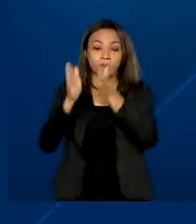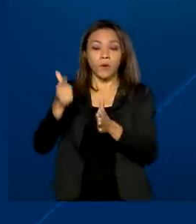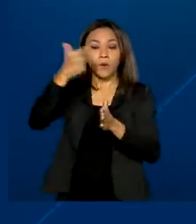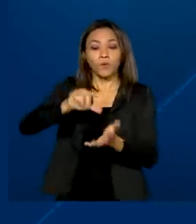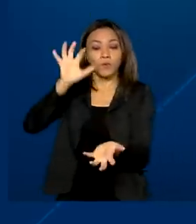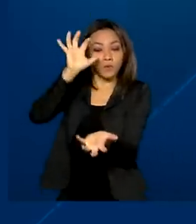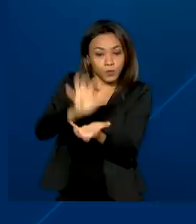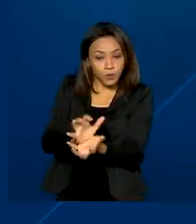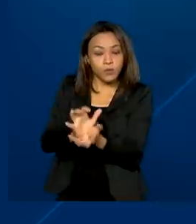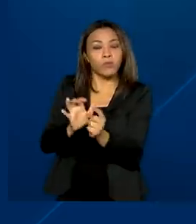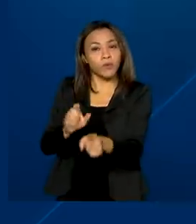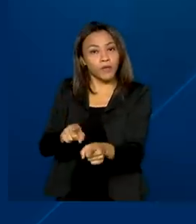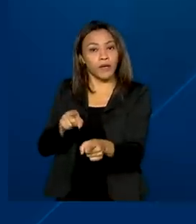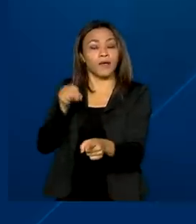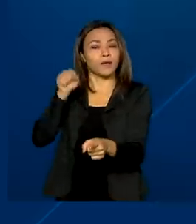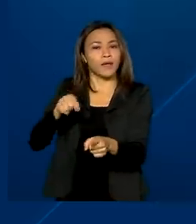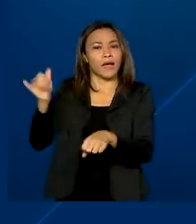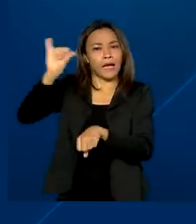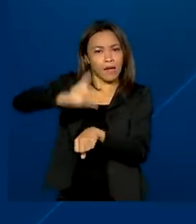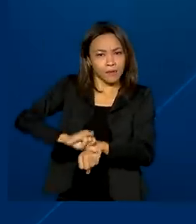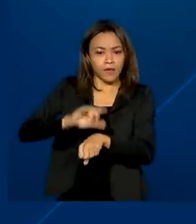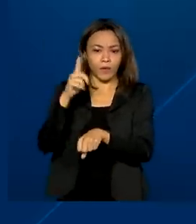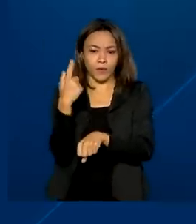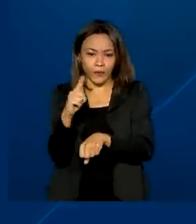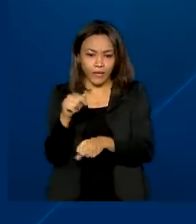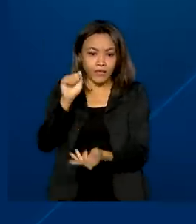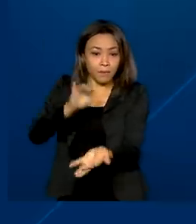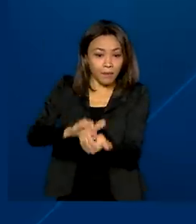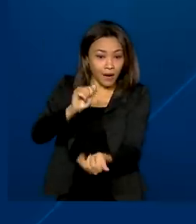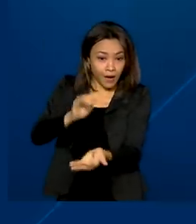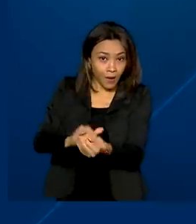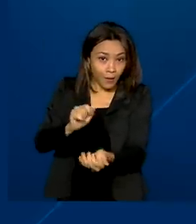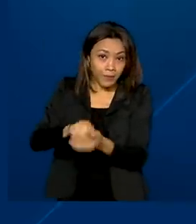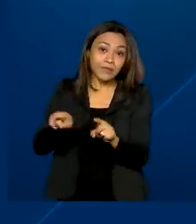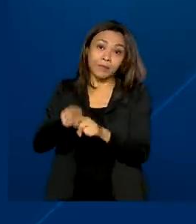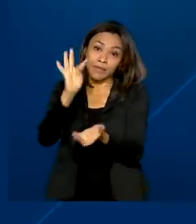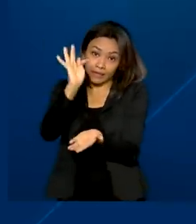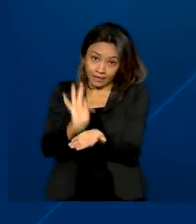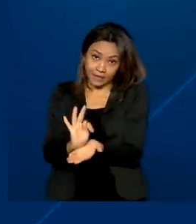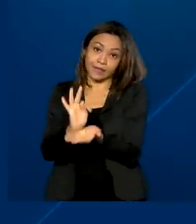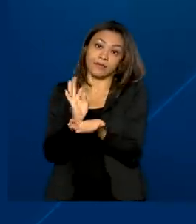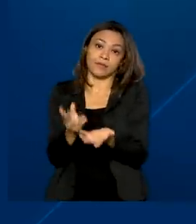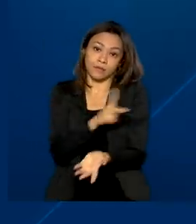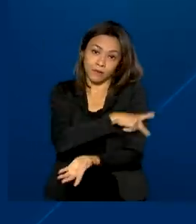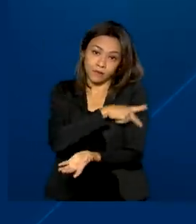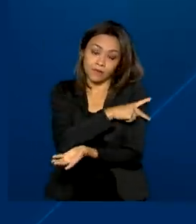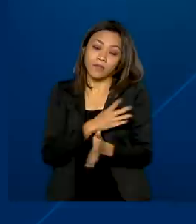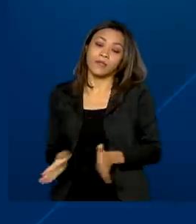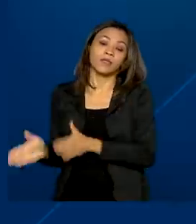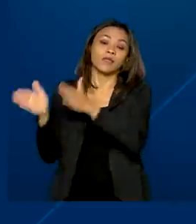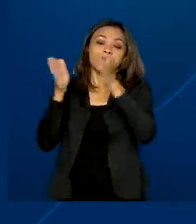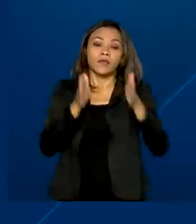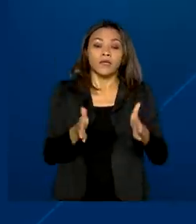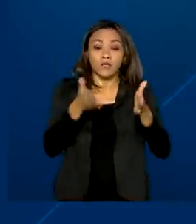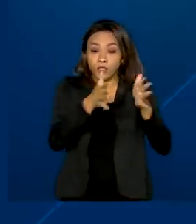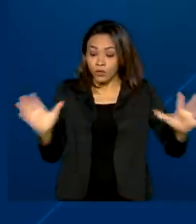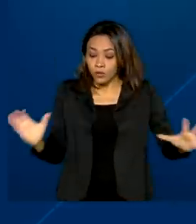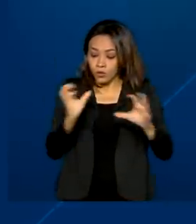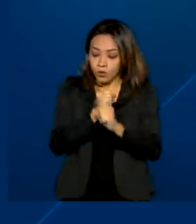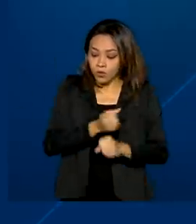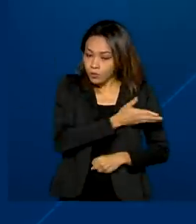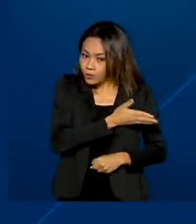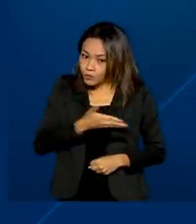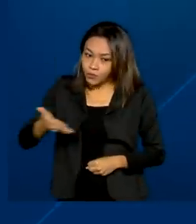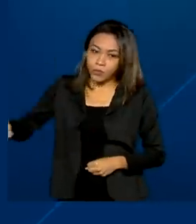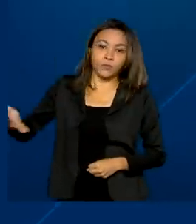Bloco Central, que inclui as capitais Goiânia, Palmas e Teresina. O investimento total nos três blocos supera